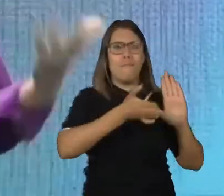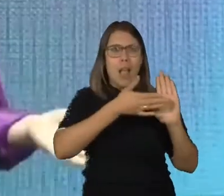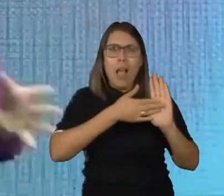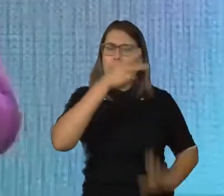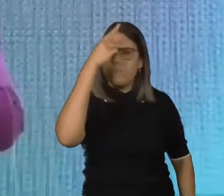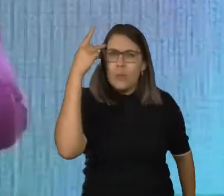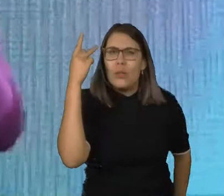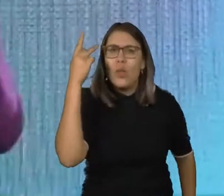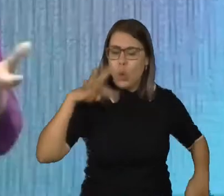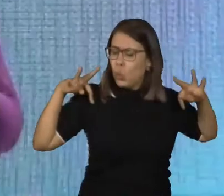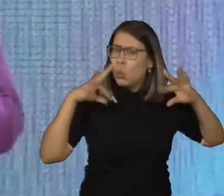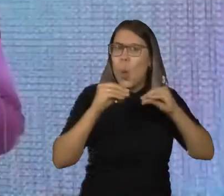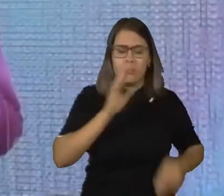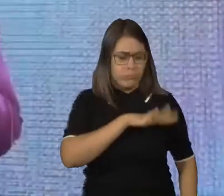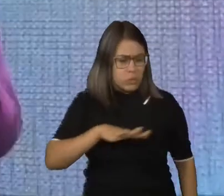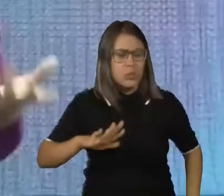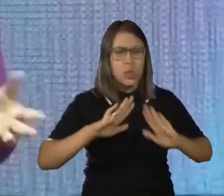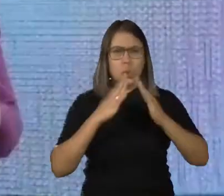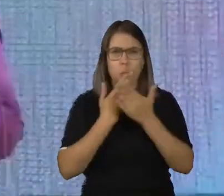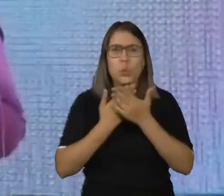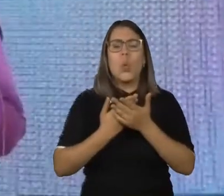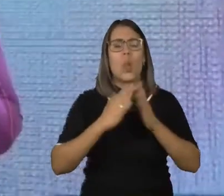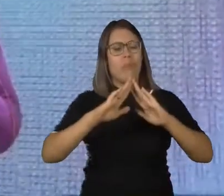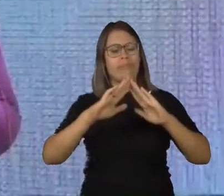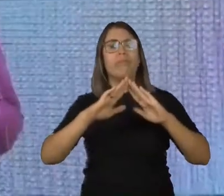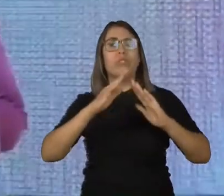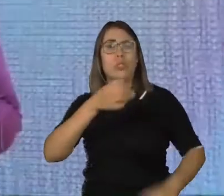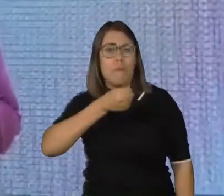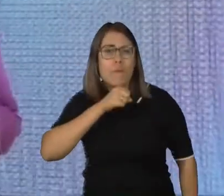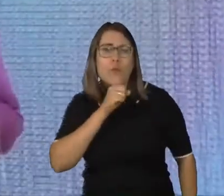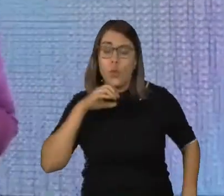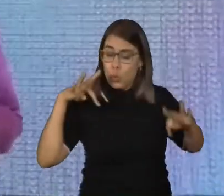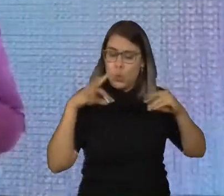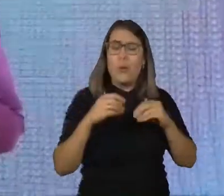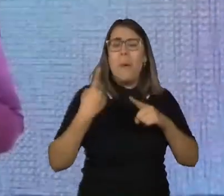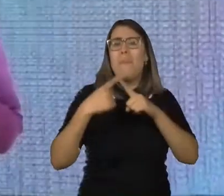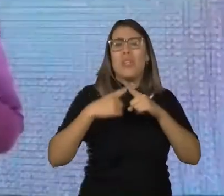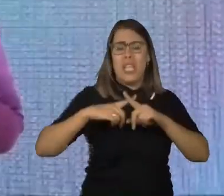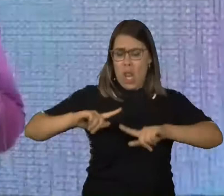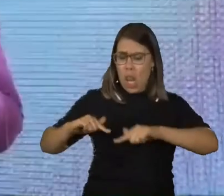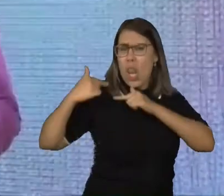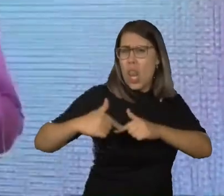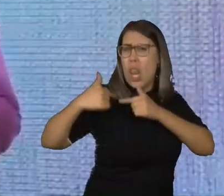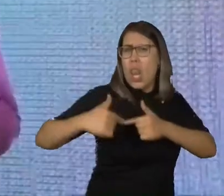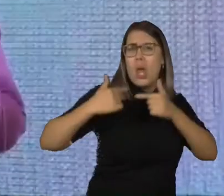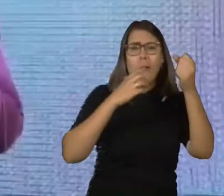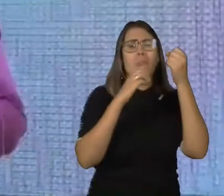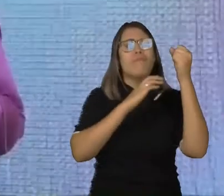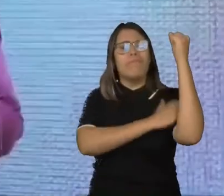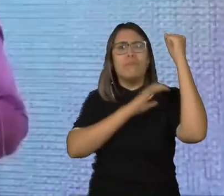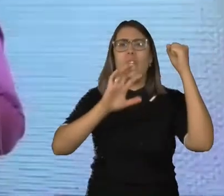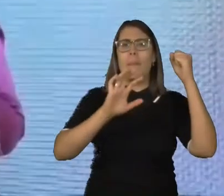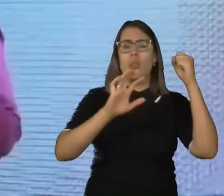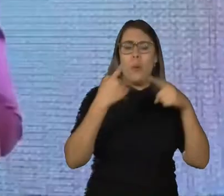pessoas, as creches, os asilos, as instituições. Por que eu luto pela inclusão social, mesmo hoje trabalhando